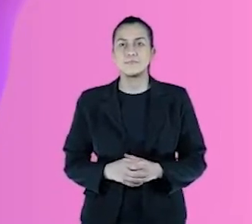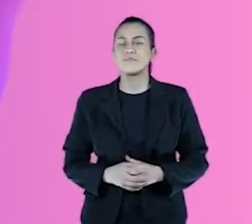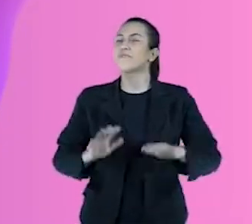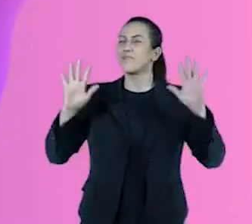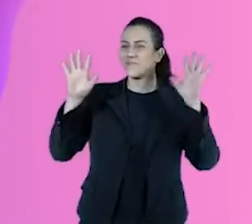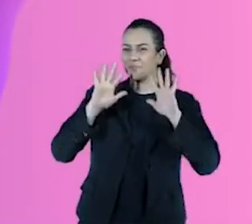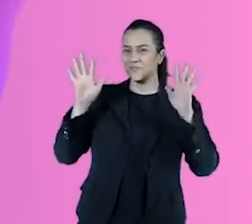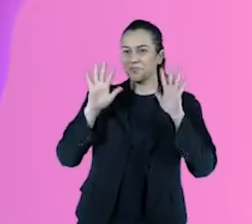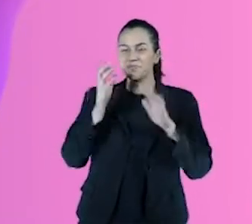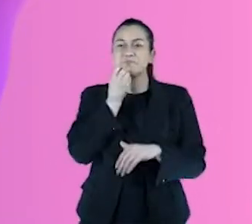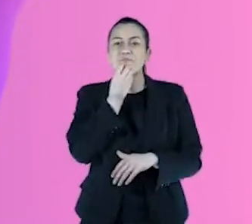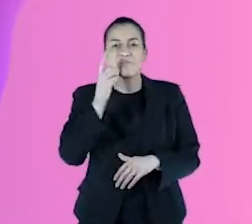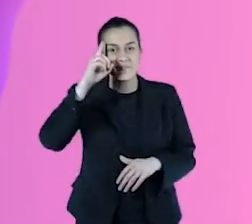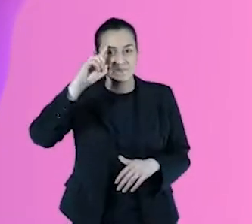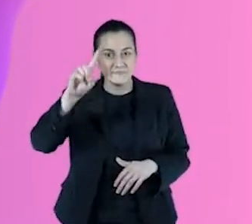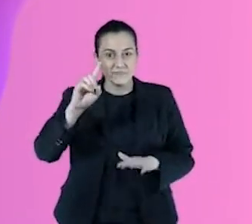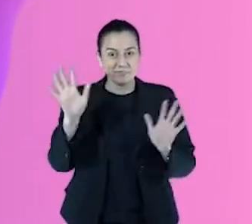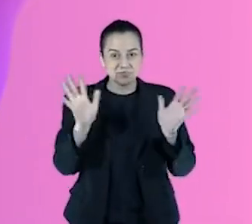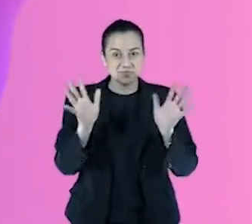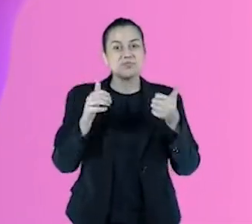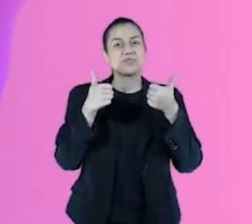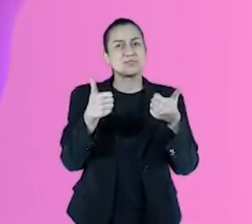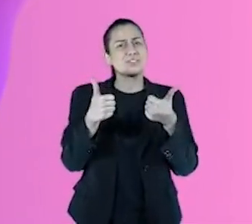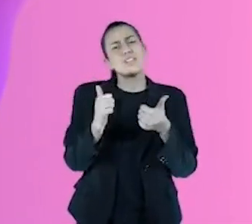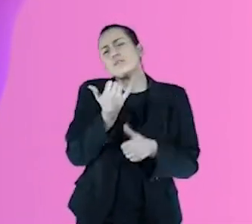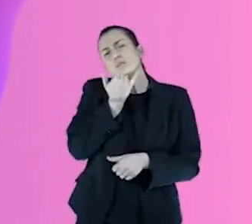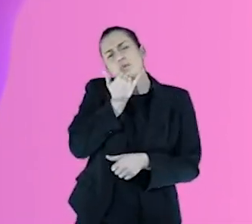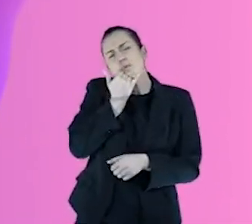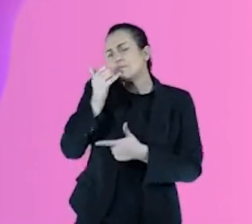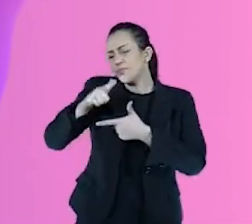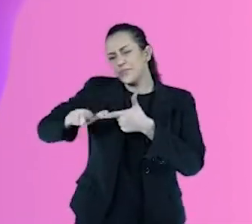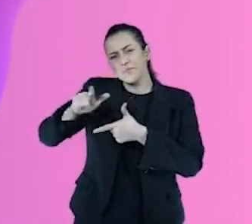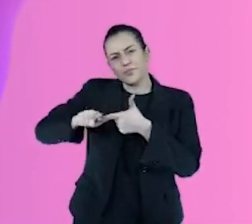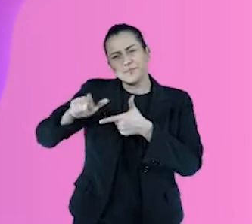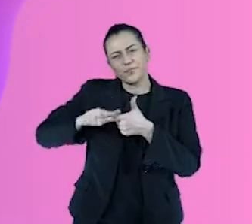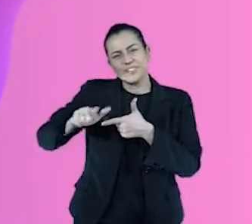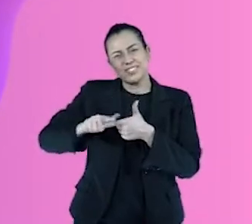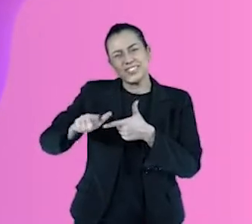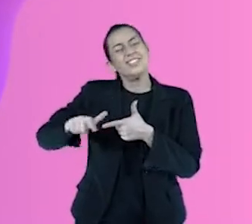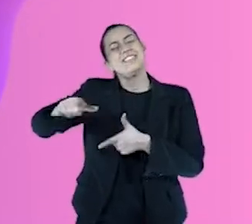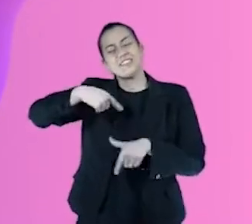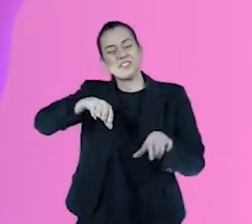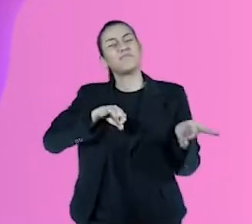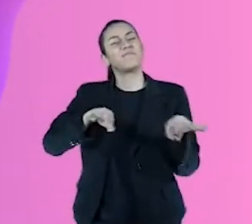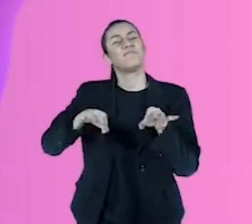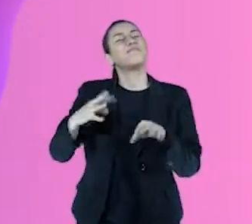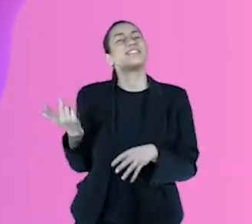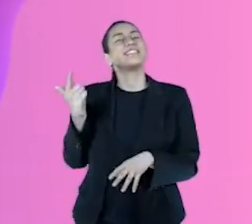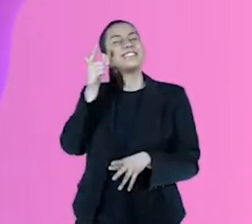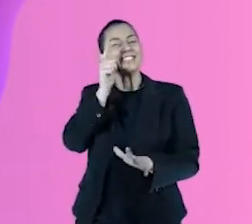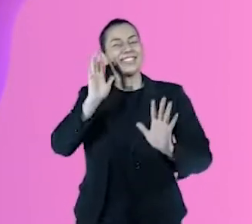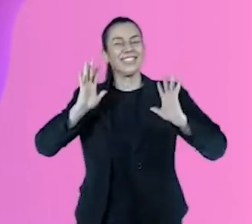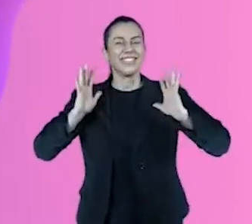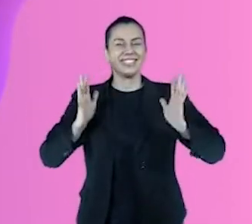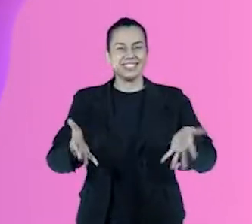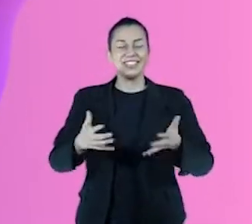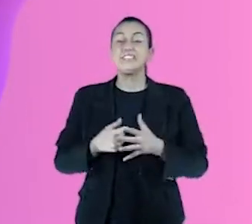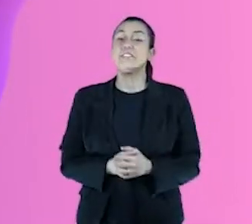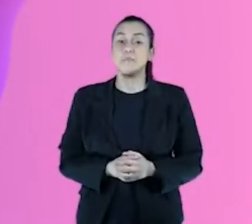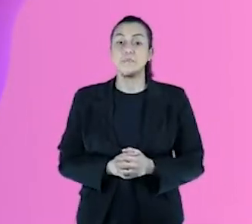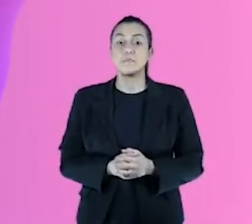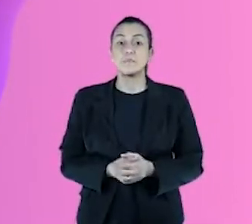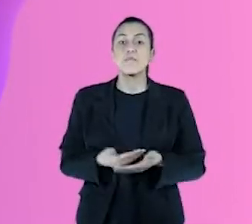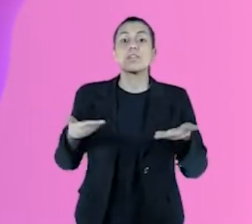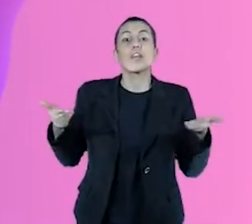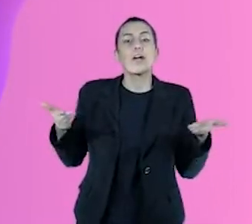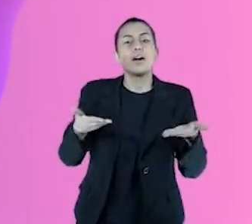Oi pessoal, bom dia a todos. Teve um pequeno probleminha técnico, mas quem sabe faz ao vivo e a gente já conseguiu arrumar aqui. Então, acho